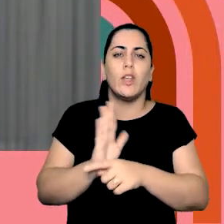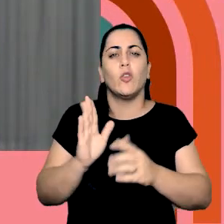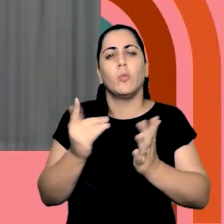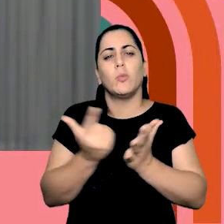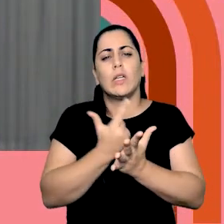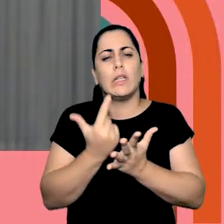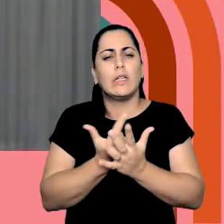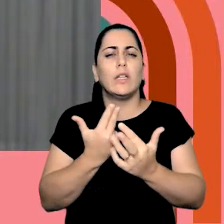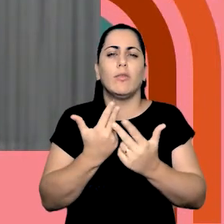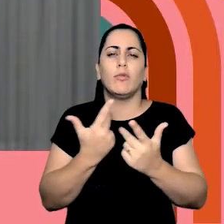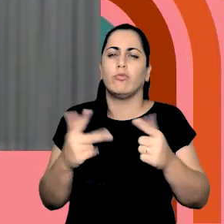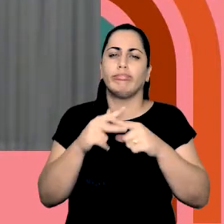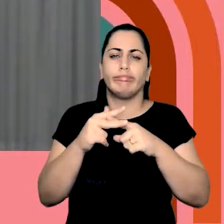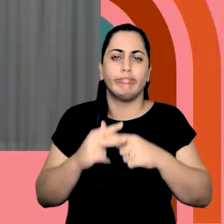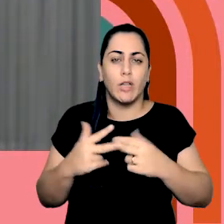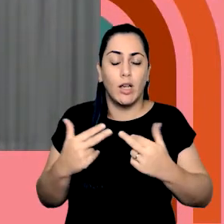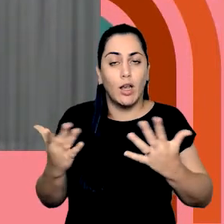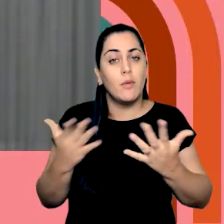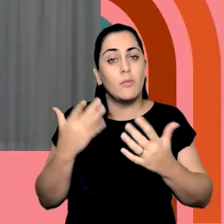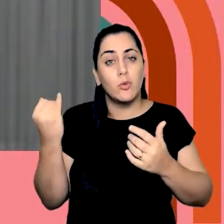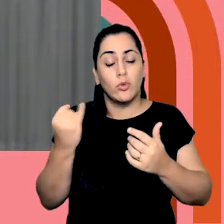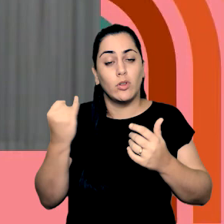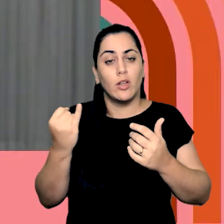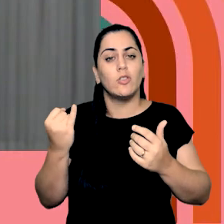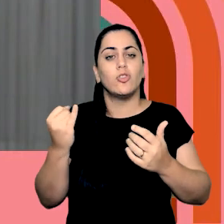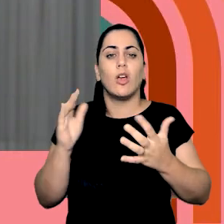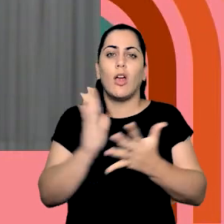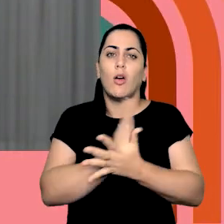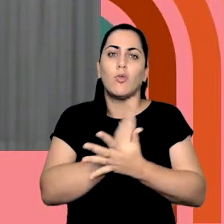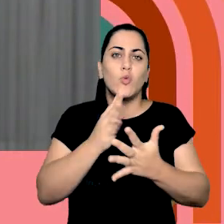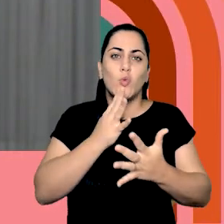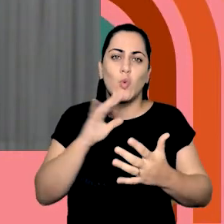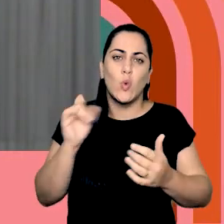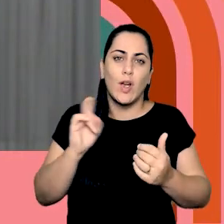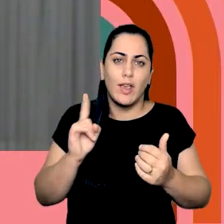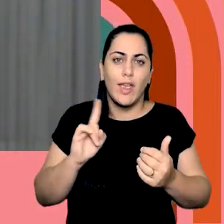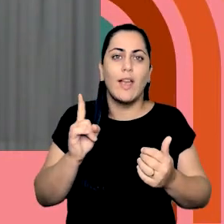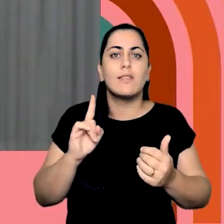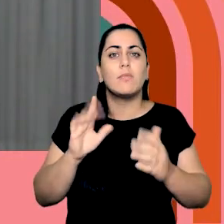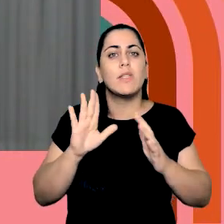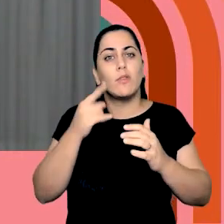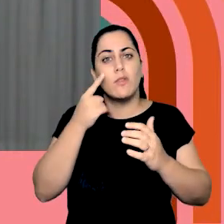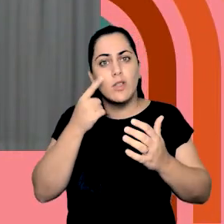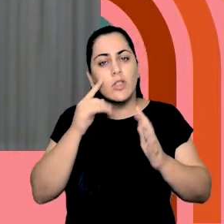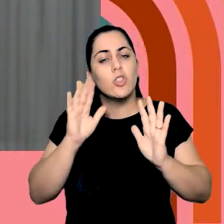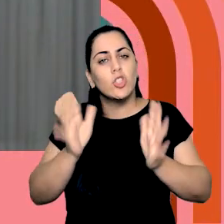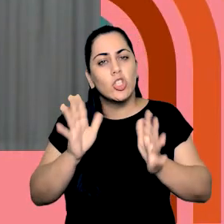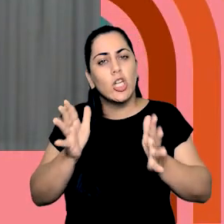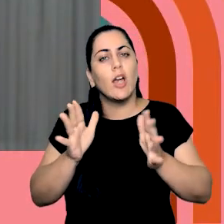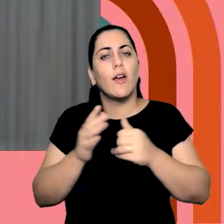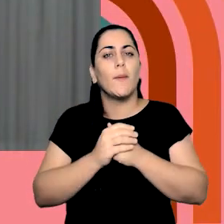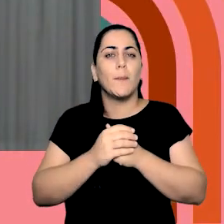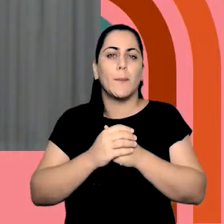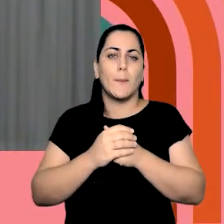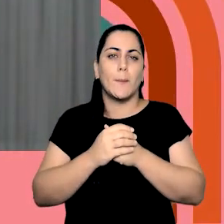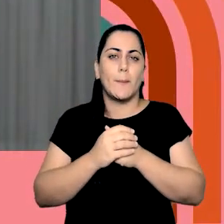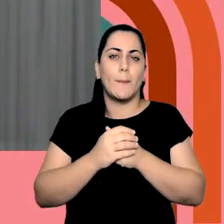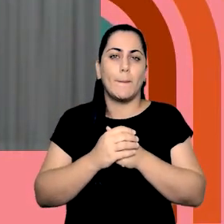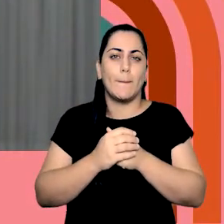foram muito felizes, e algumas até nem conhecia, já tomei nota para minhas futuras,